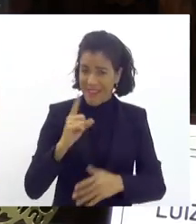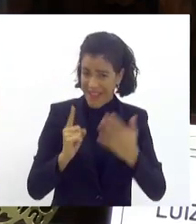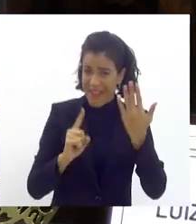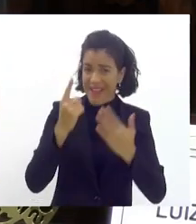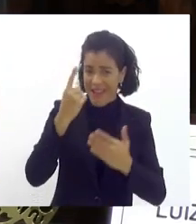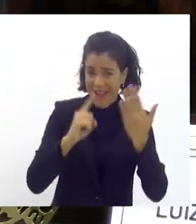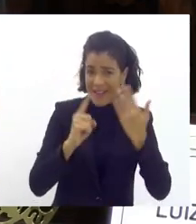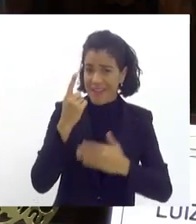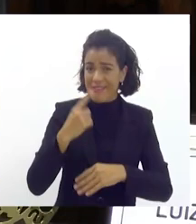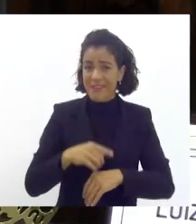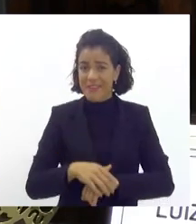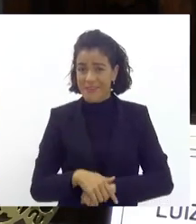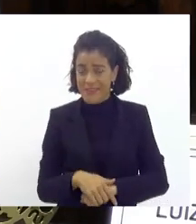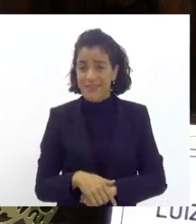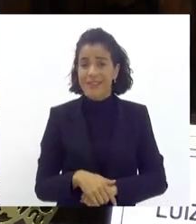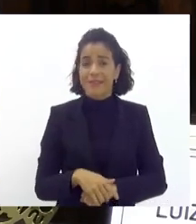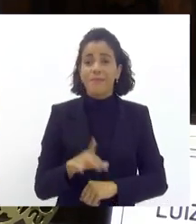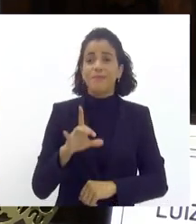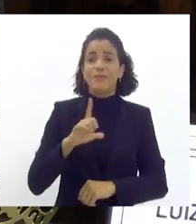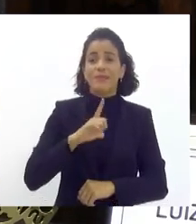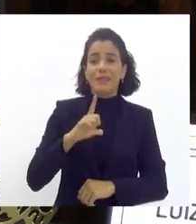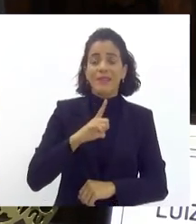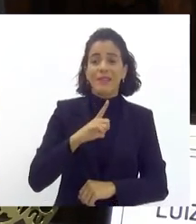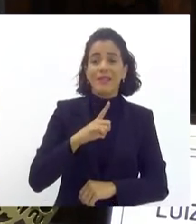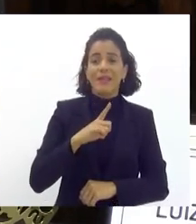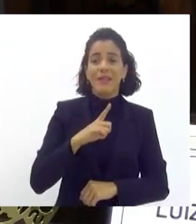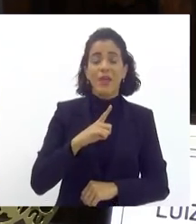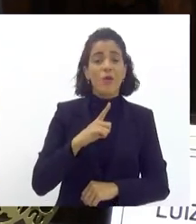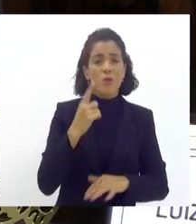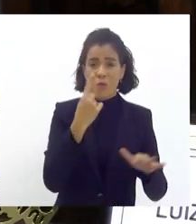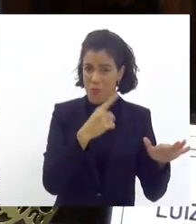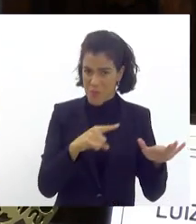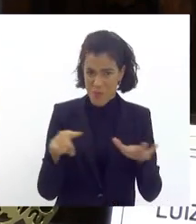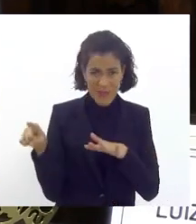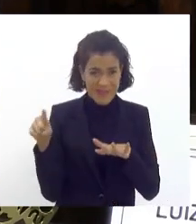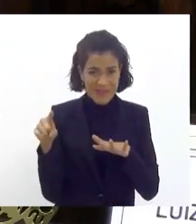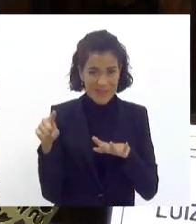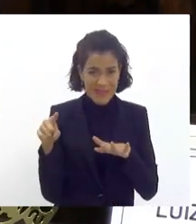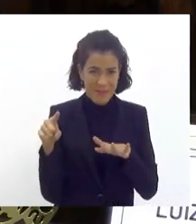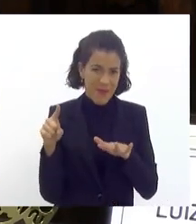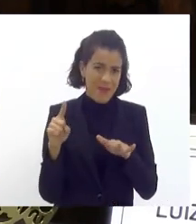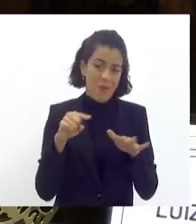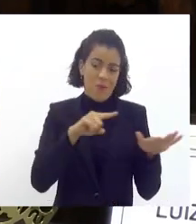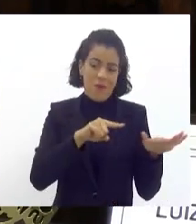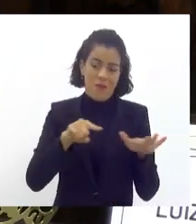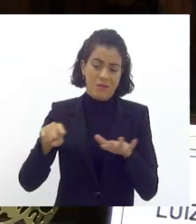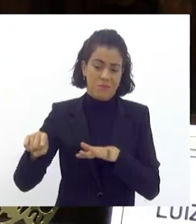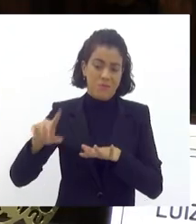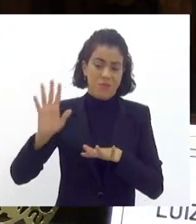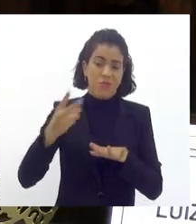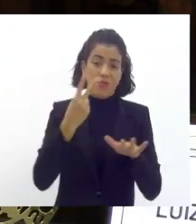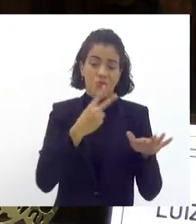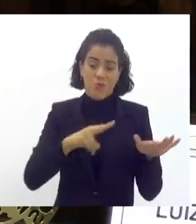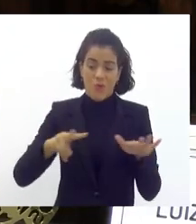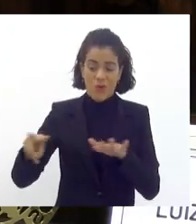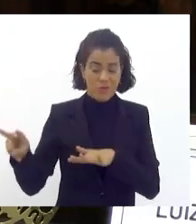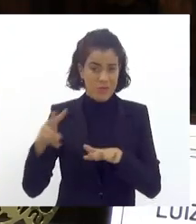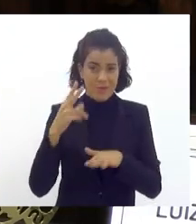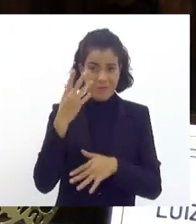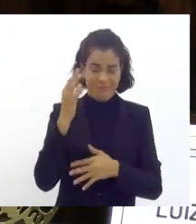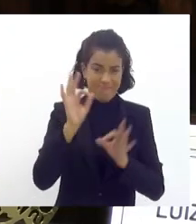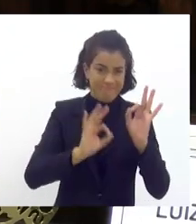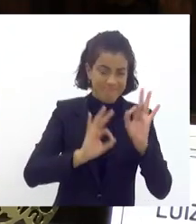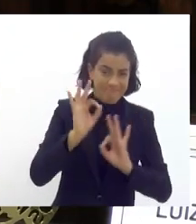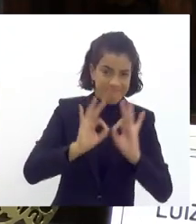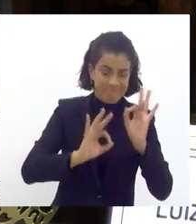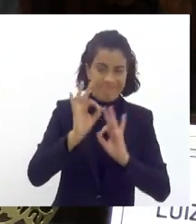carnaval que tivemos que fazer uma semana depois do carnaval para o poder de organização